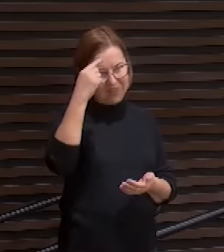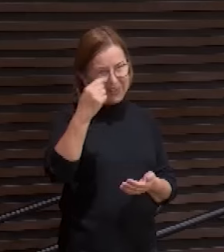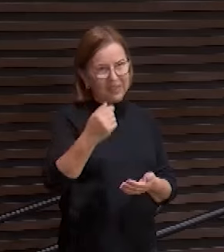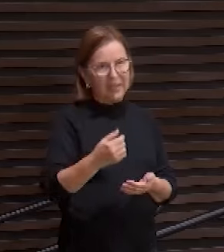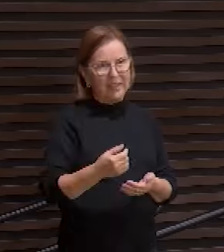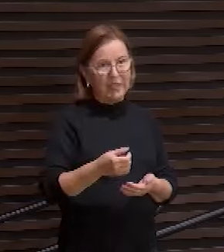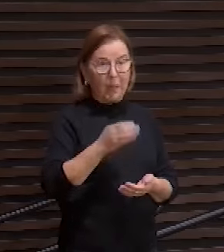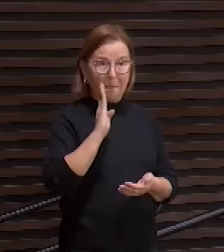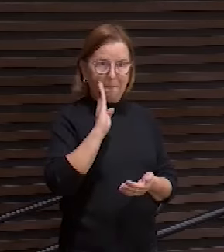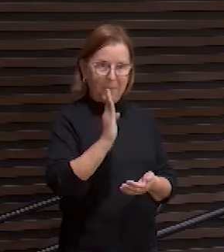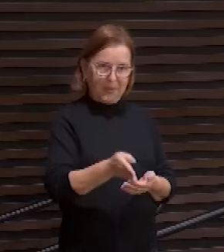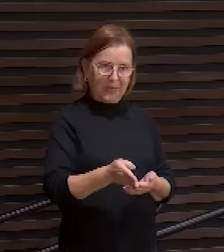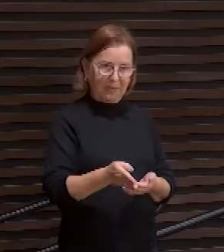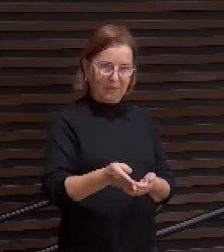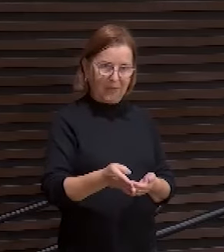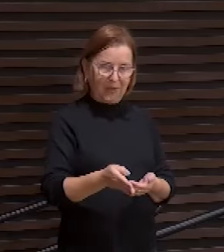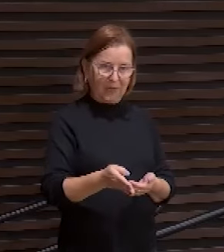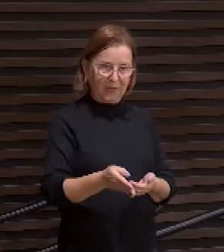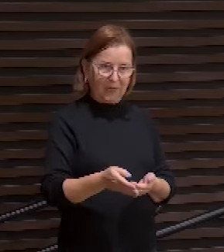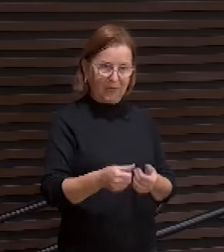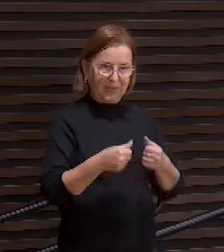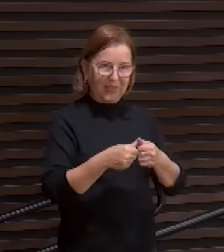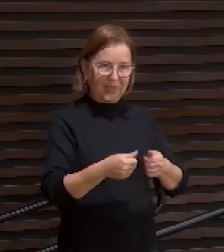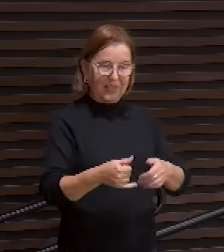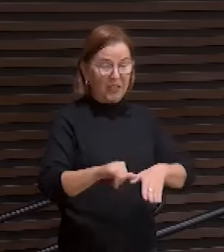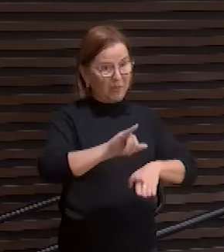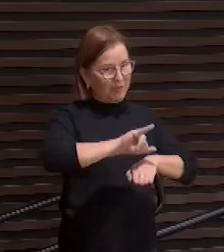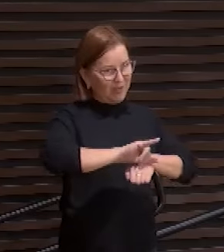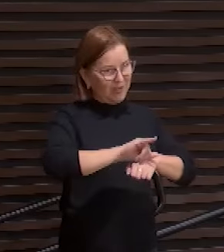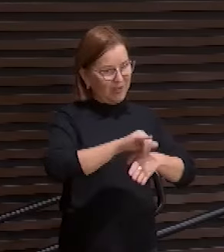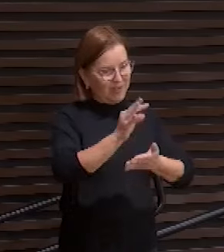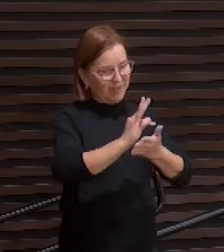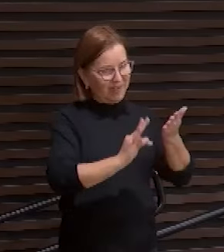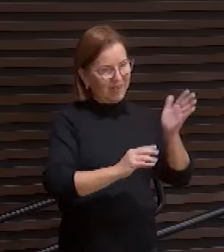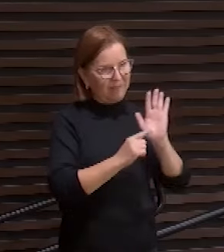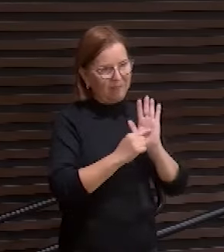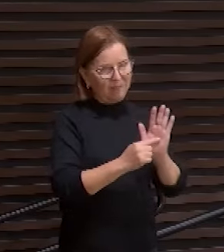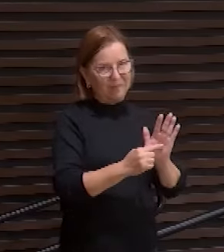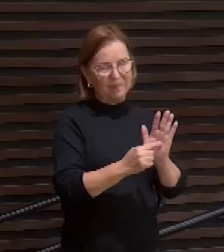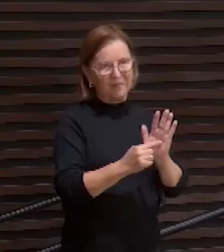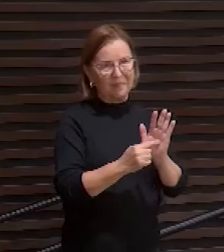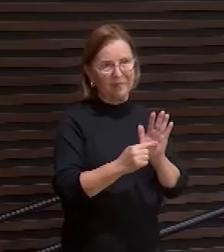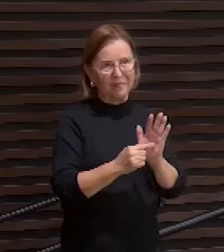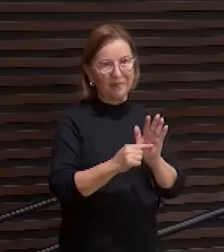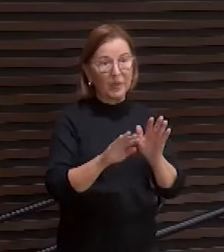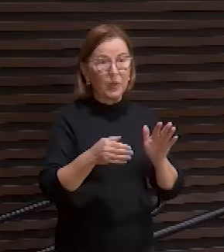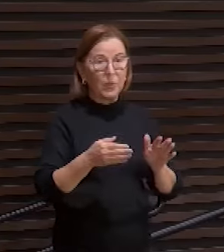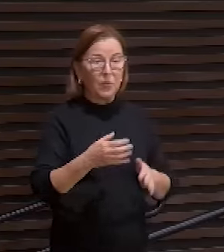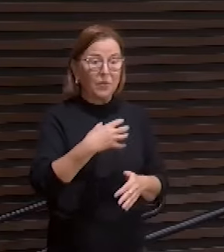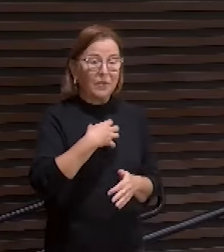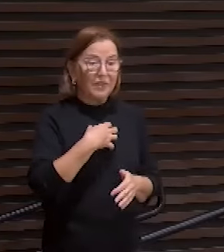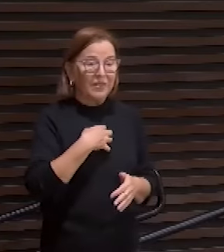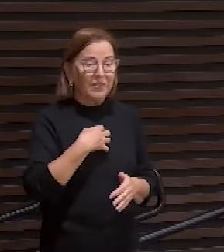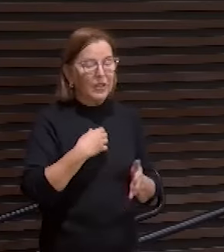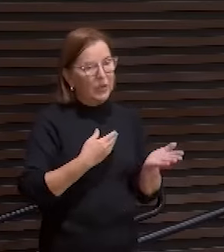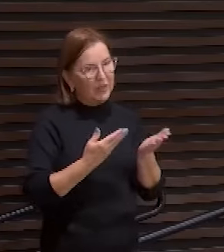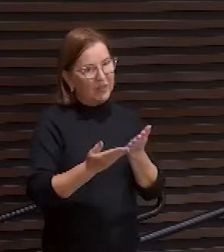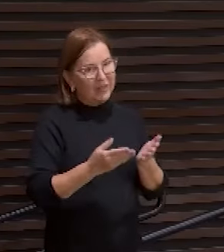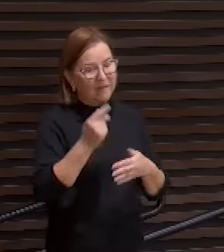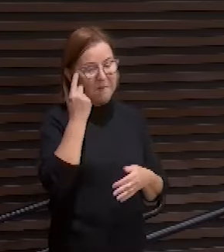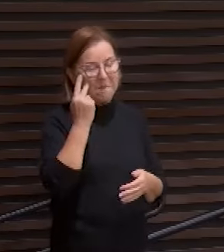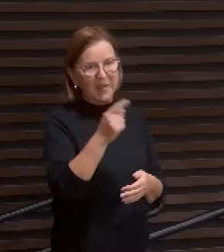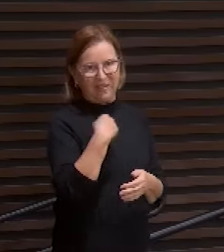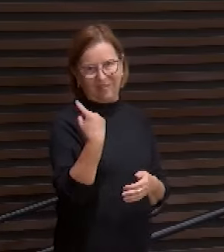a estrofe que está no centro do texto, vai nos mostrar qual é a atitude do servo para